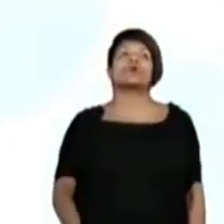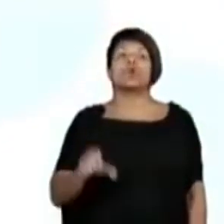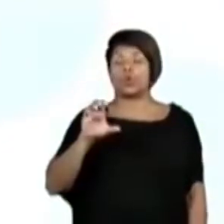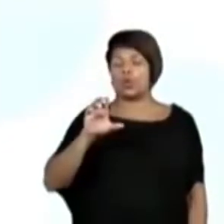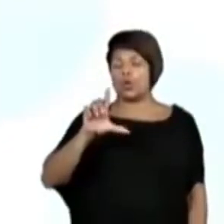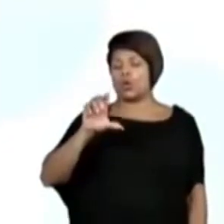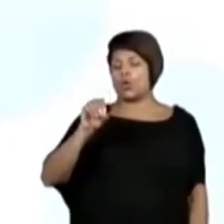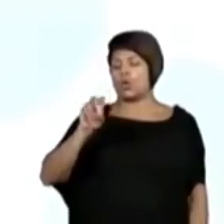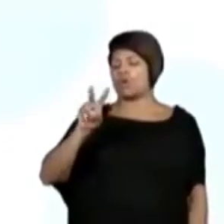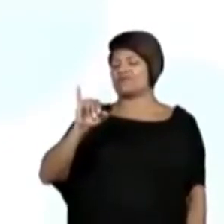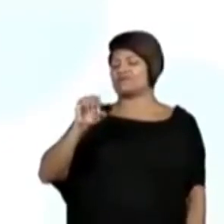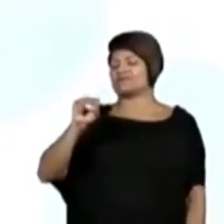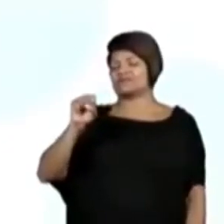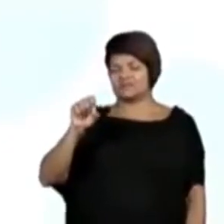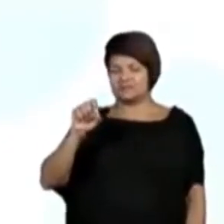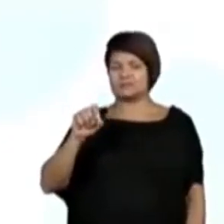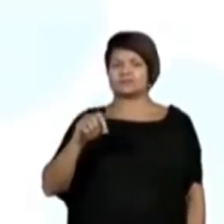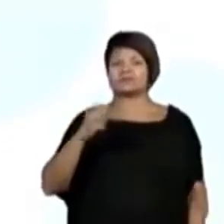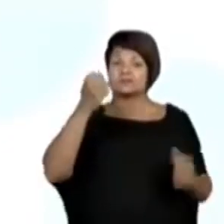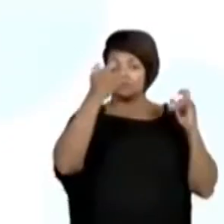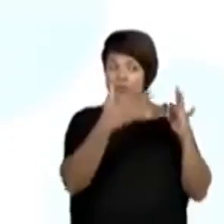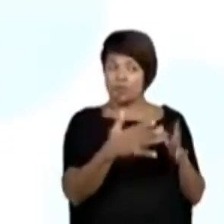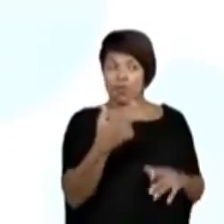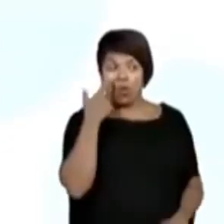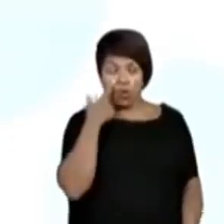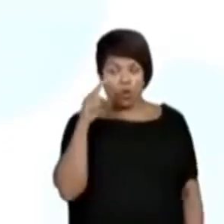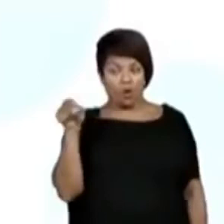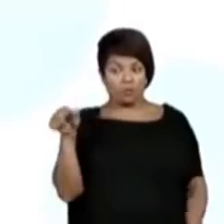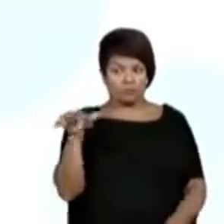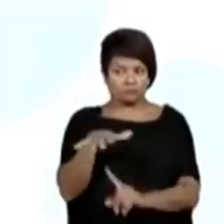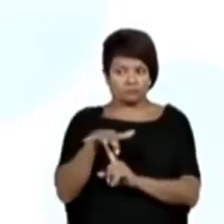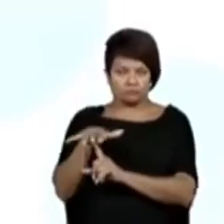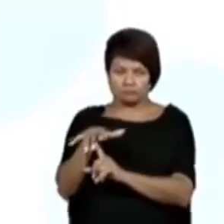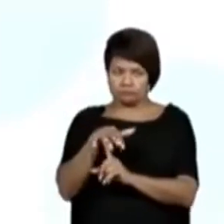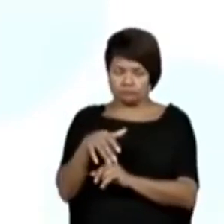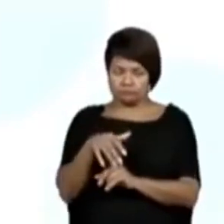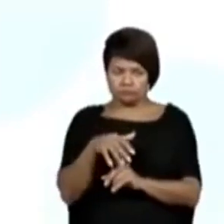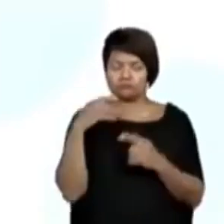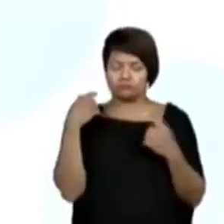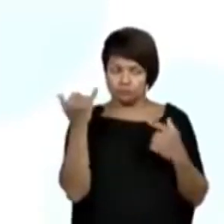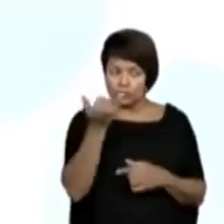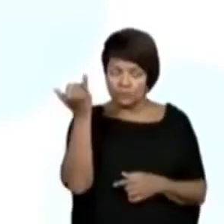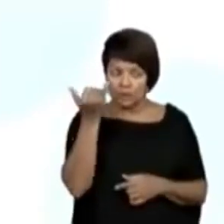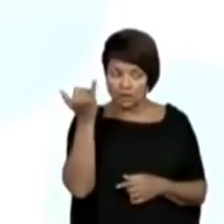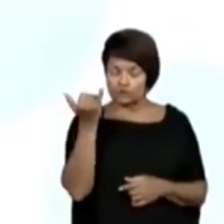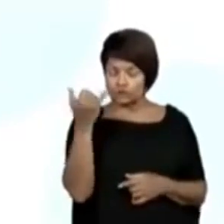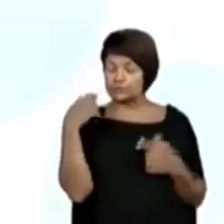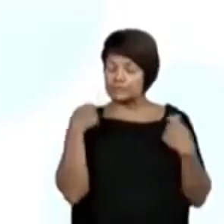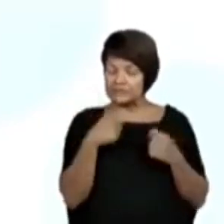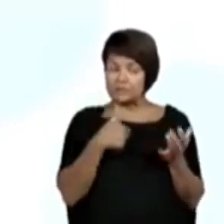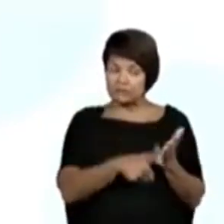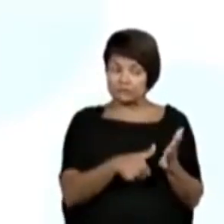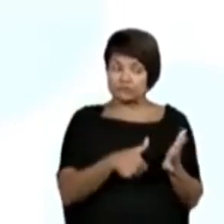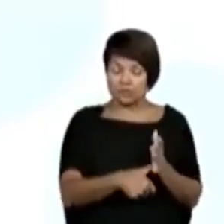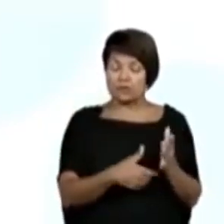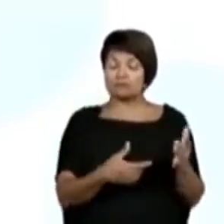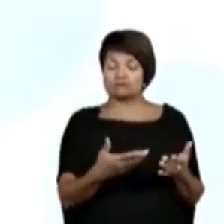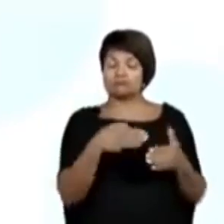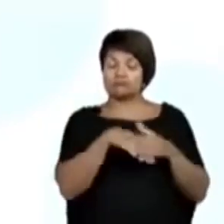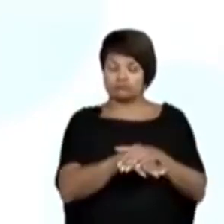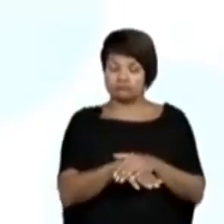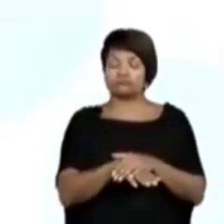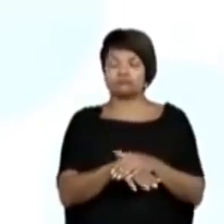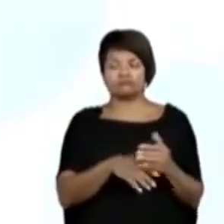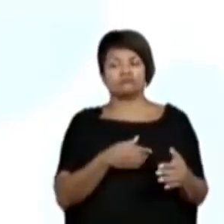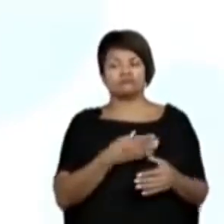passeio para o Parque Ecológico, que é muito importante a gente levar o nosso documento de identificação. Para o caso de